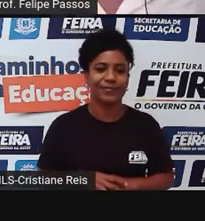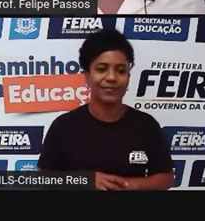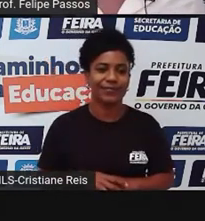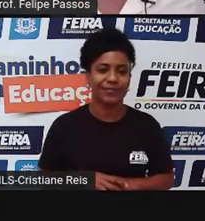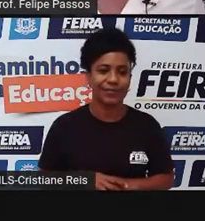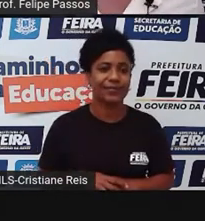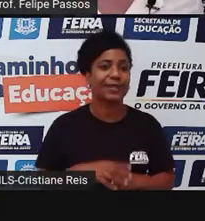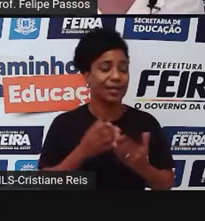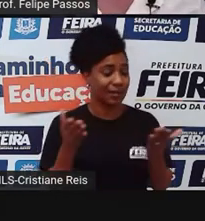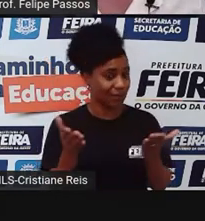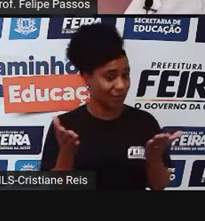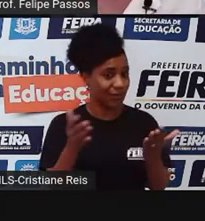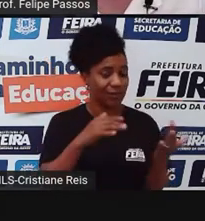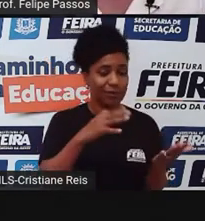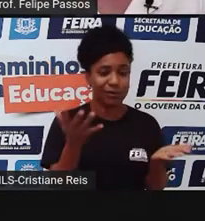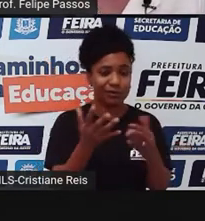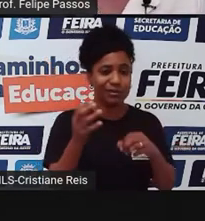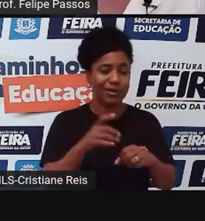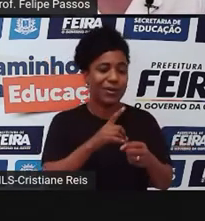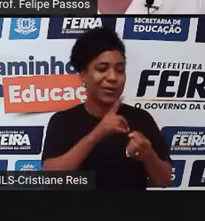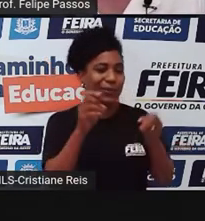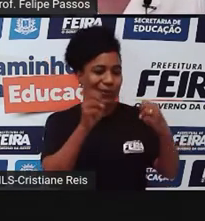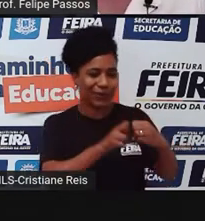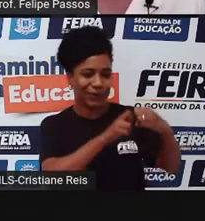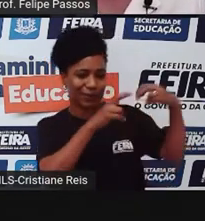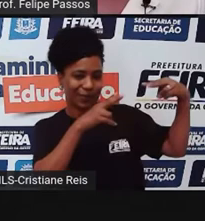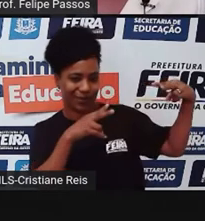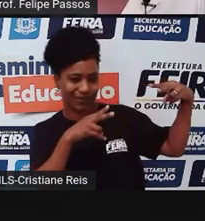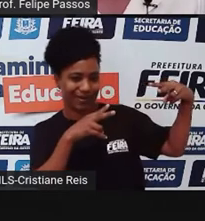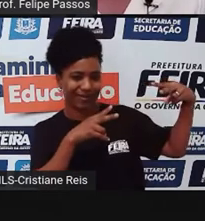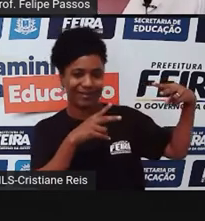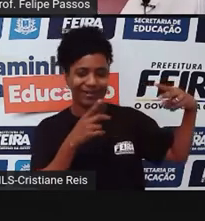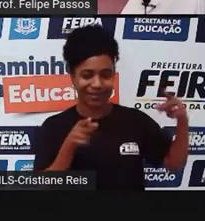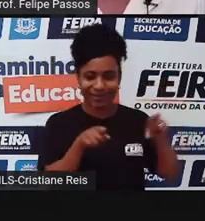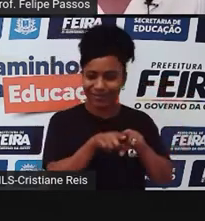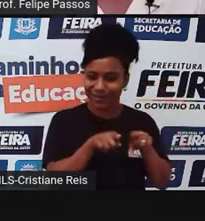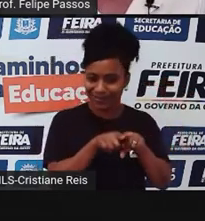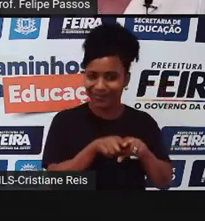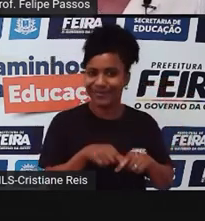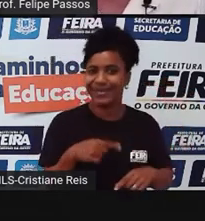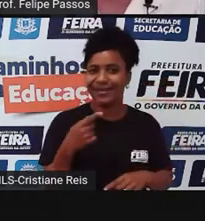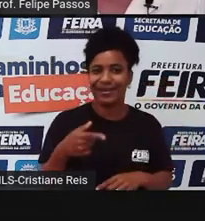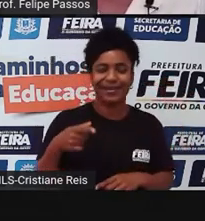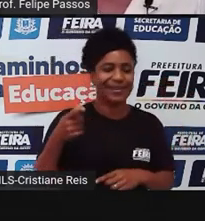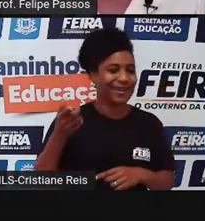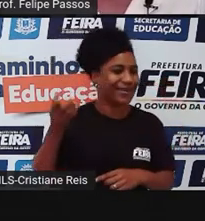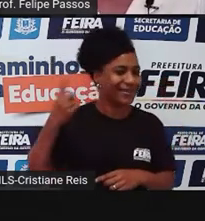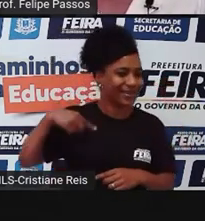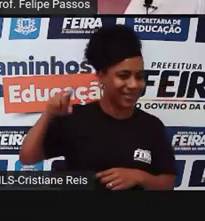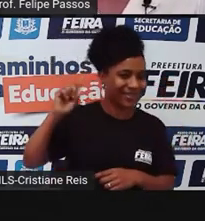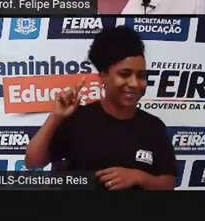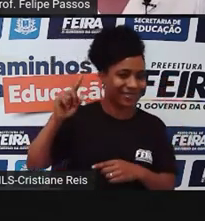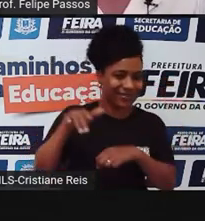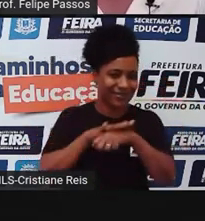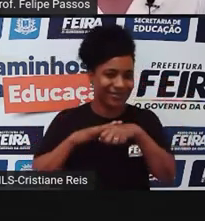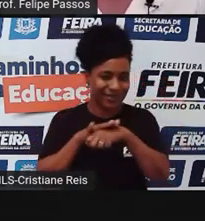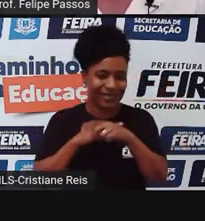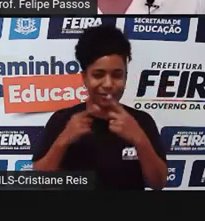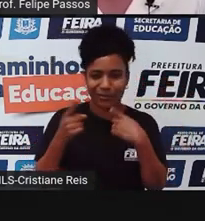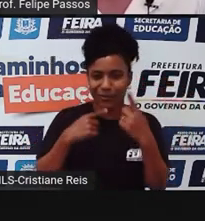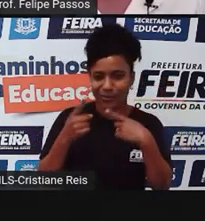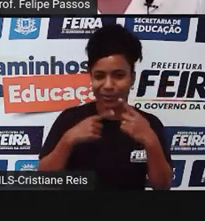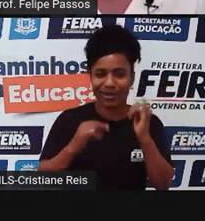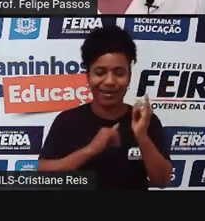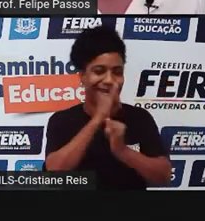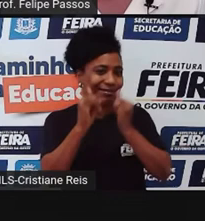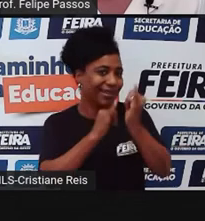nesse mundo virtual, ela parece muito bonita. Recentemente, eu conversei com uma pessoa que falou que queria morar na internet onde